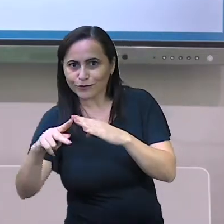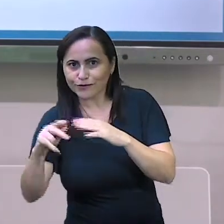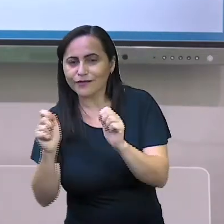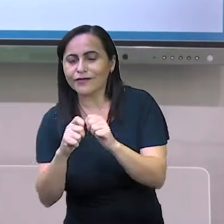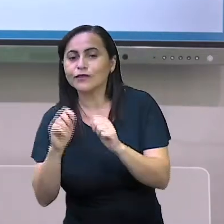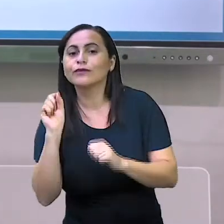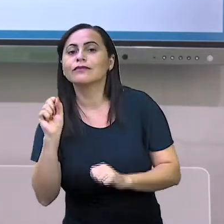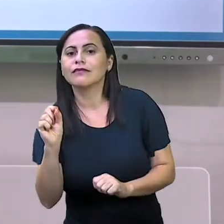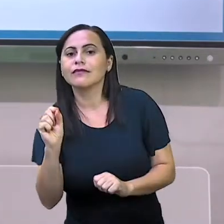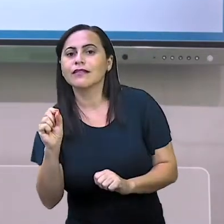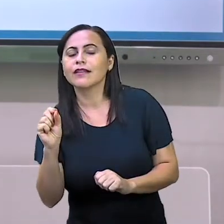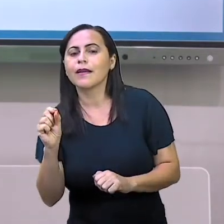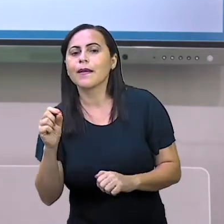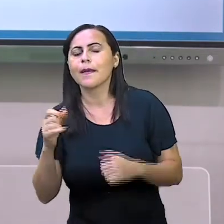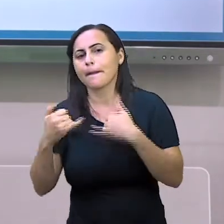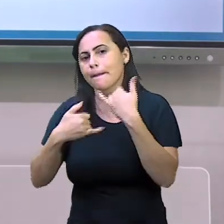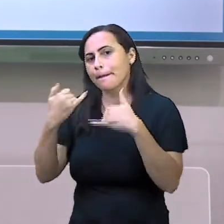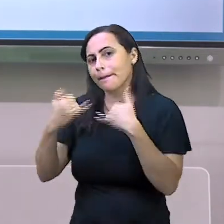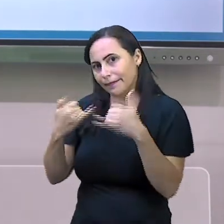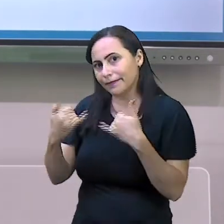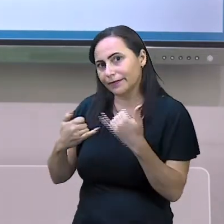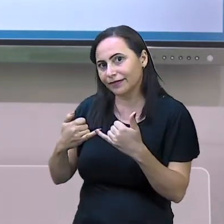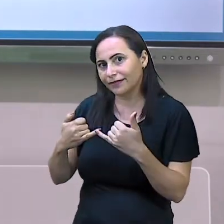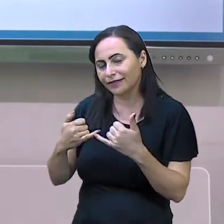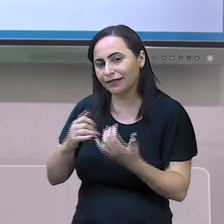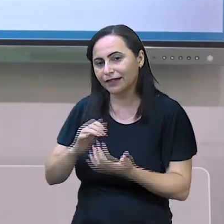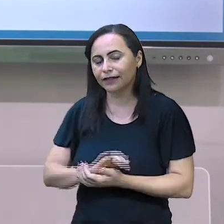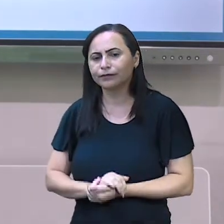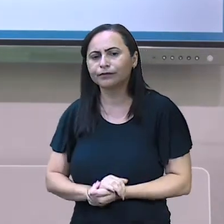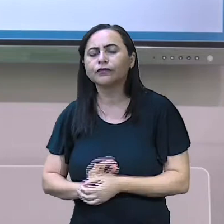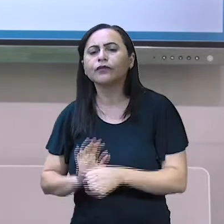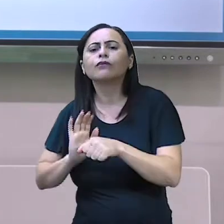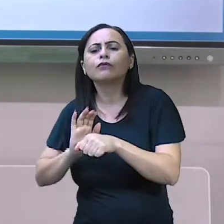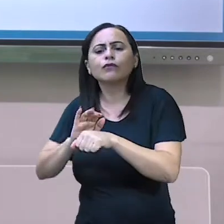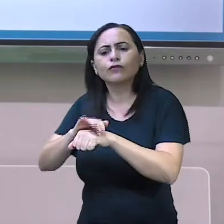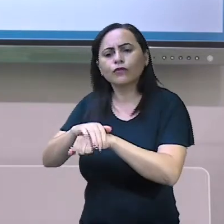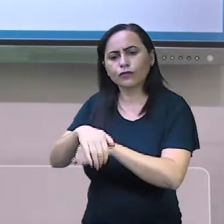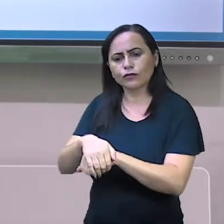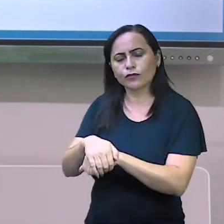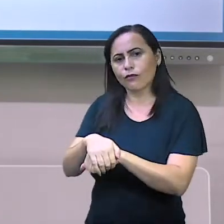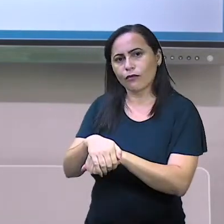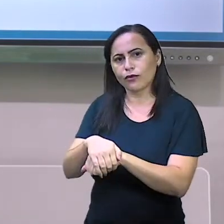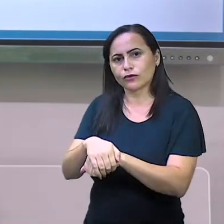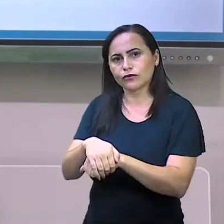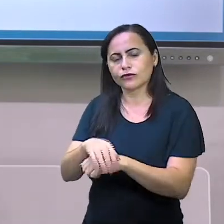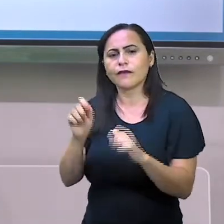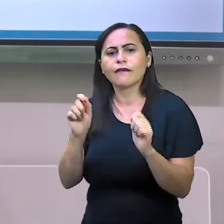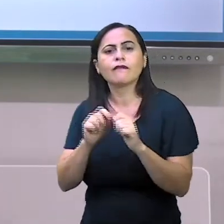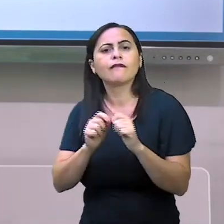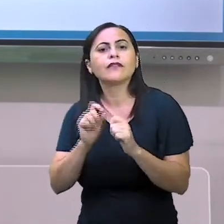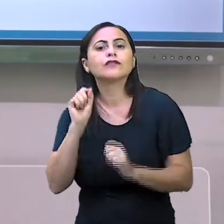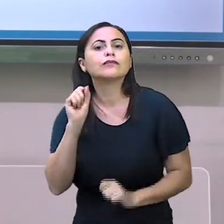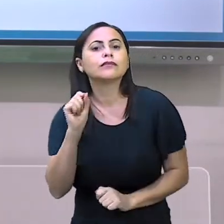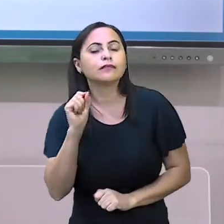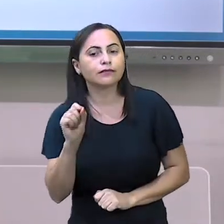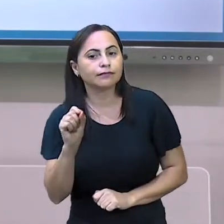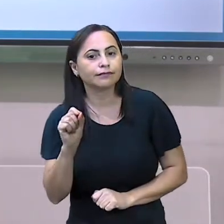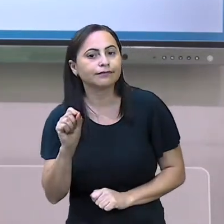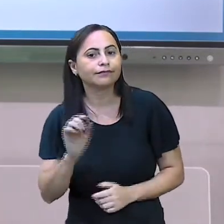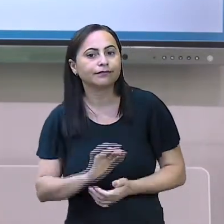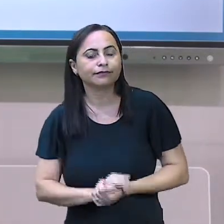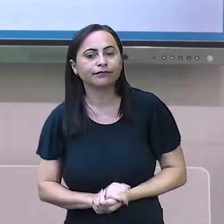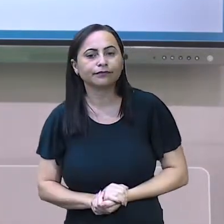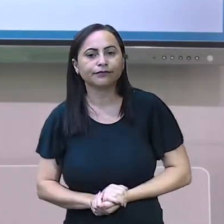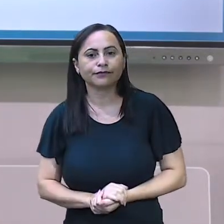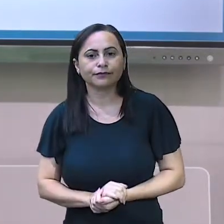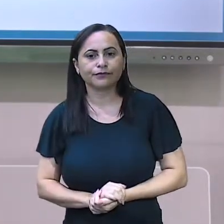Pode desenhar aí. E aqui, noite. O que vocês costumam fazer no período da noite? Aqui,